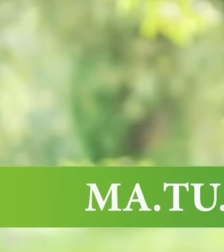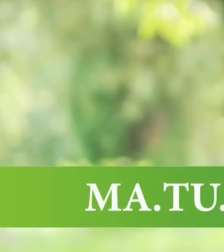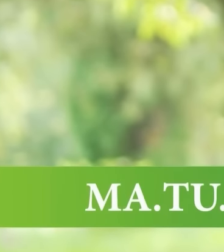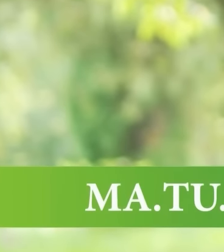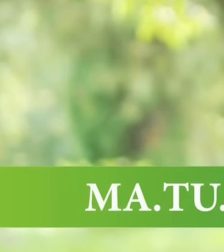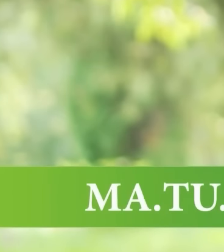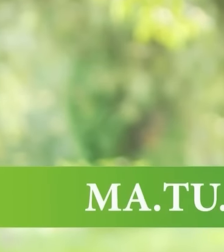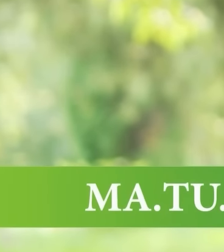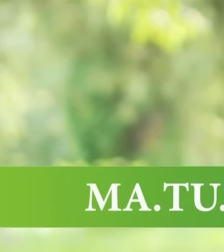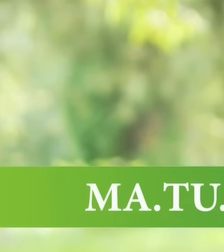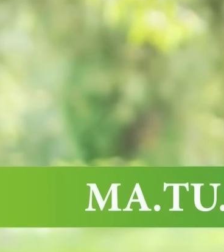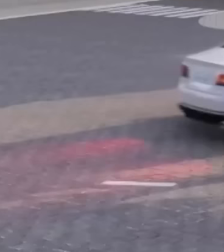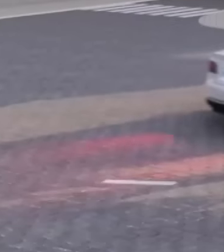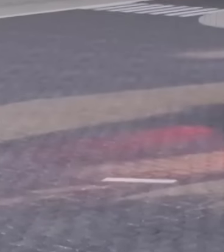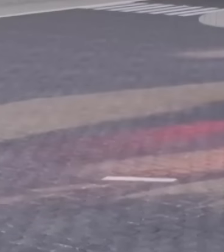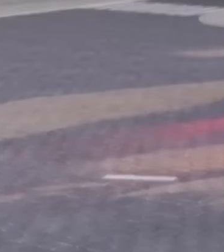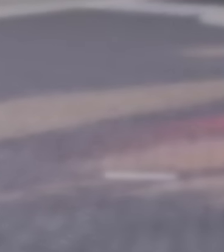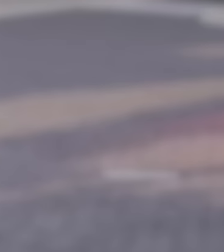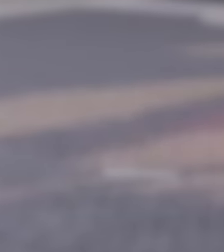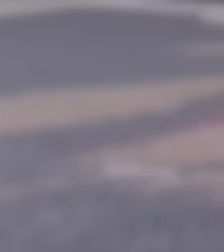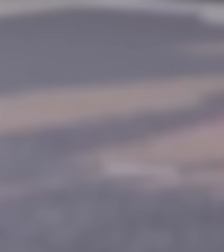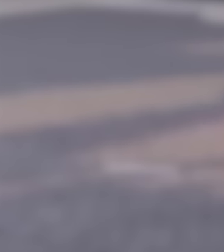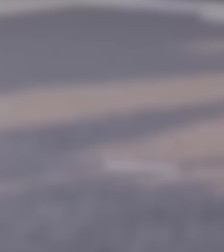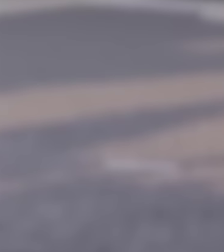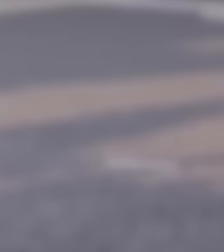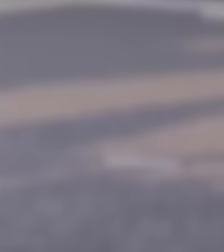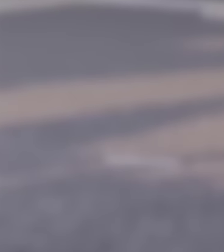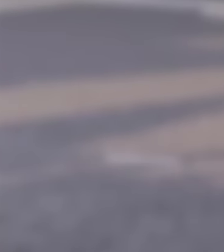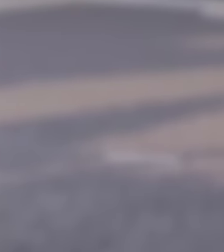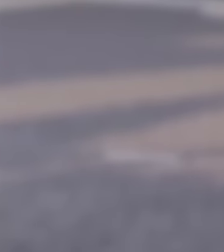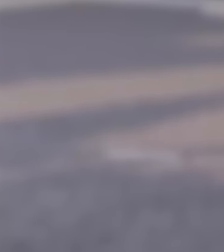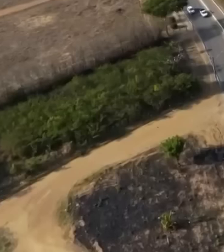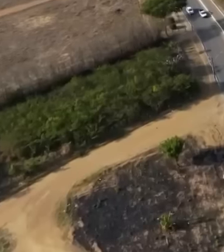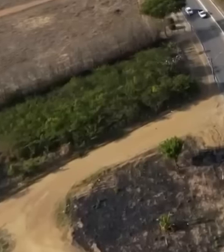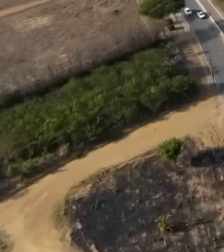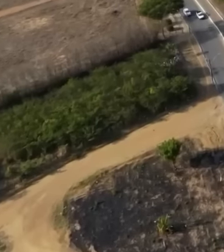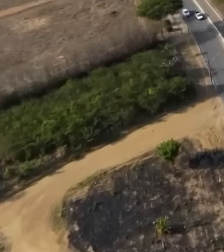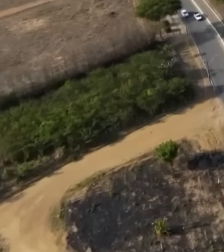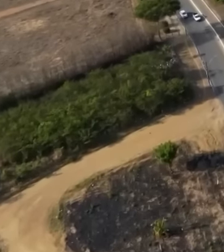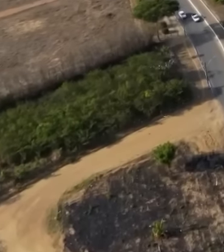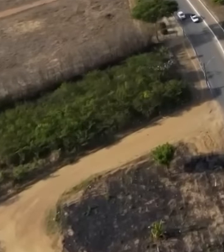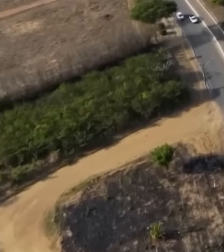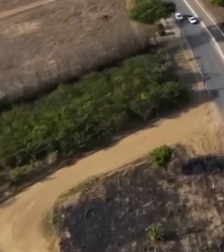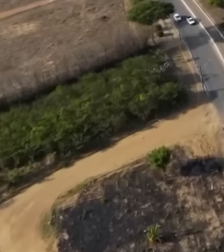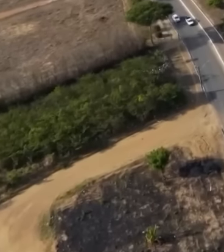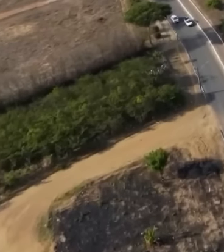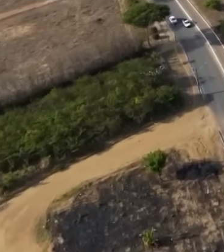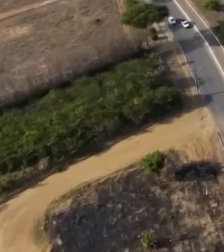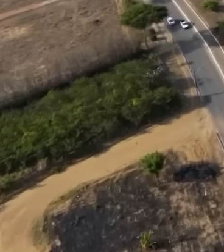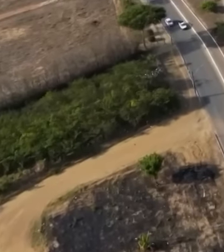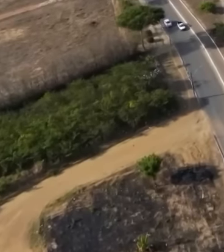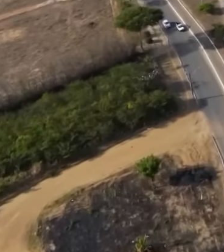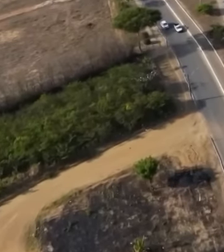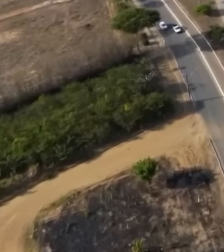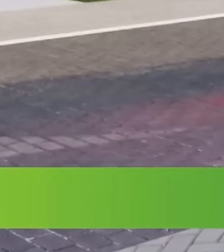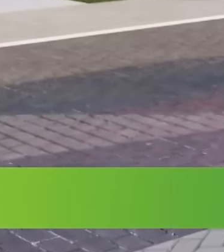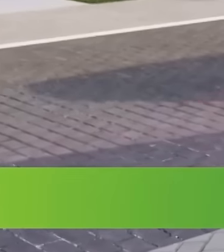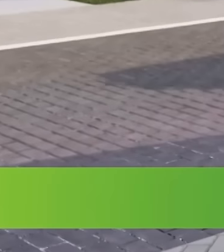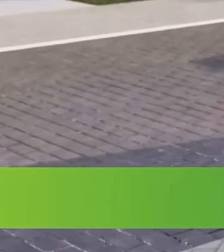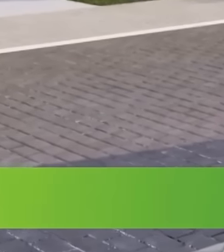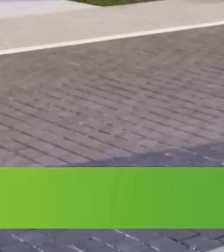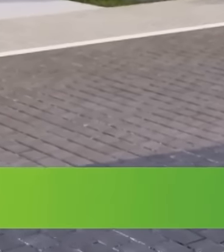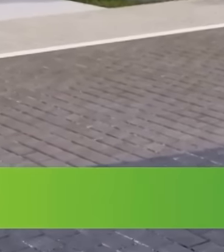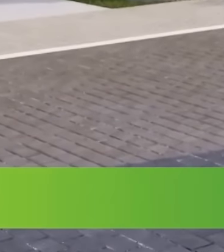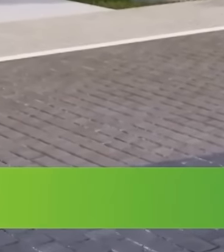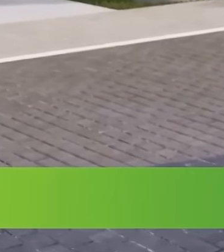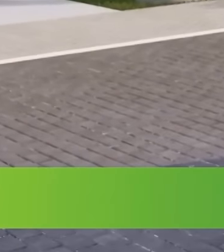Viva a maturidade em um novo conceito. Residencial Horto Sênior, localizado pertinho da Olívia Flores. São 60 casas